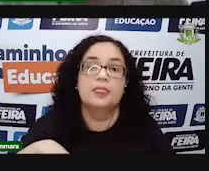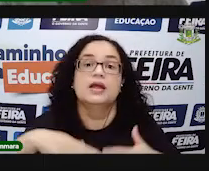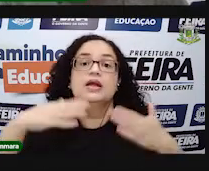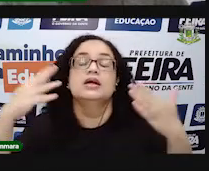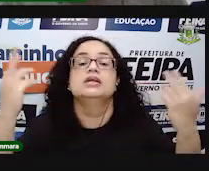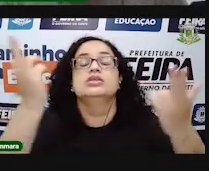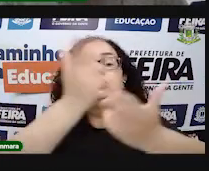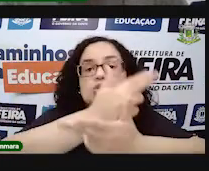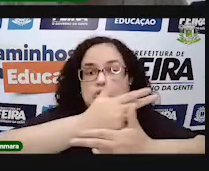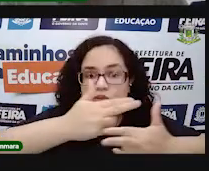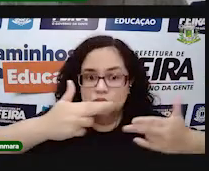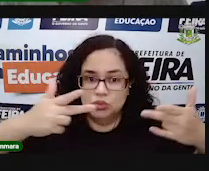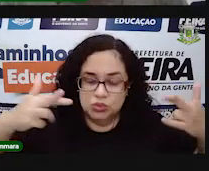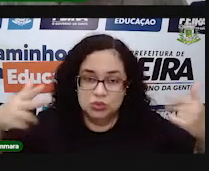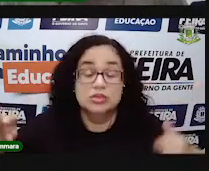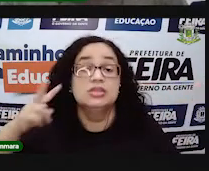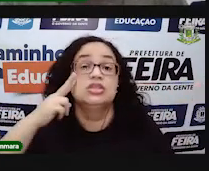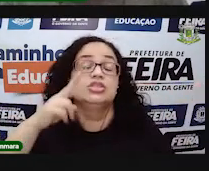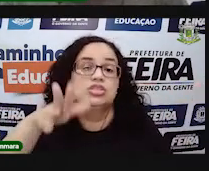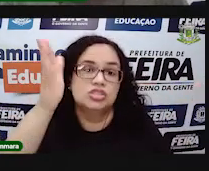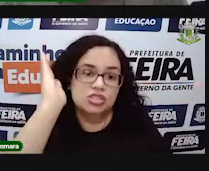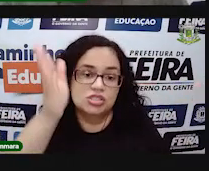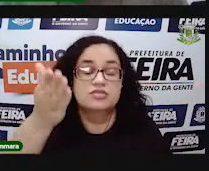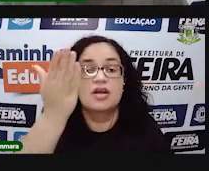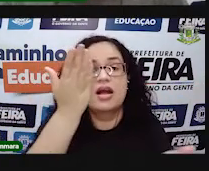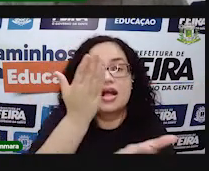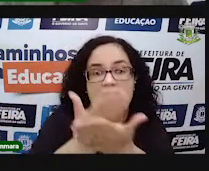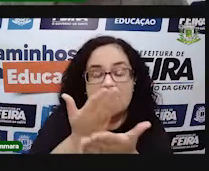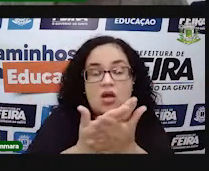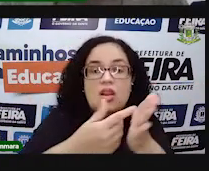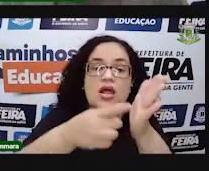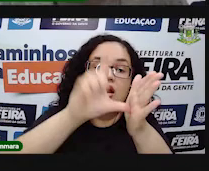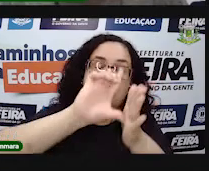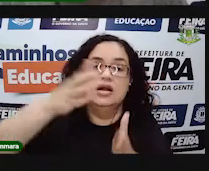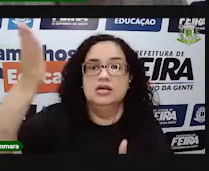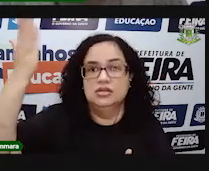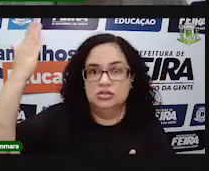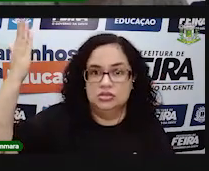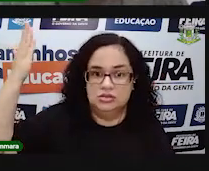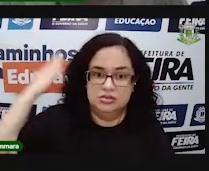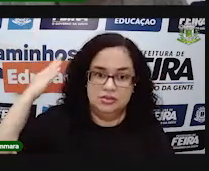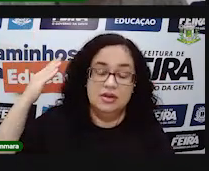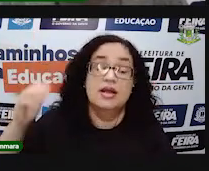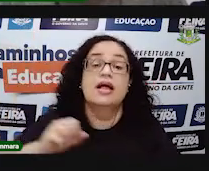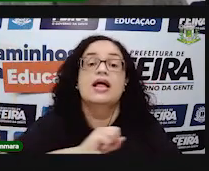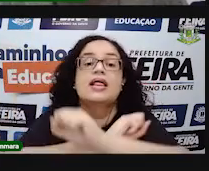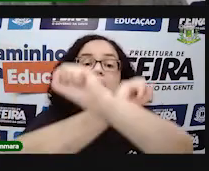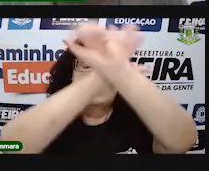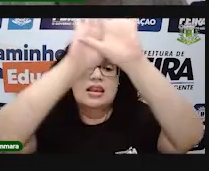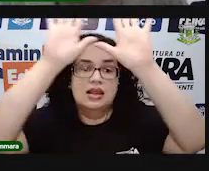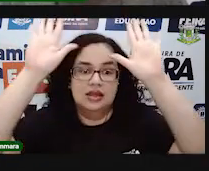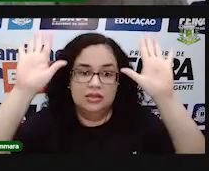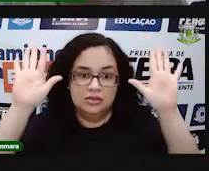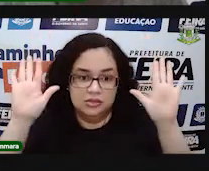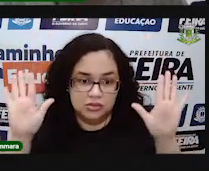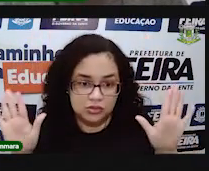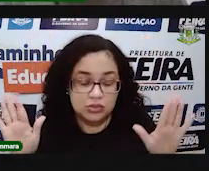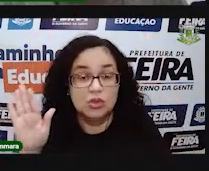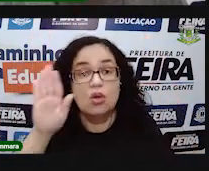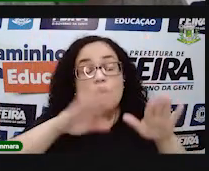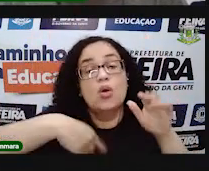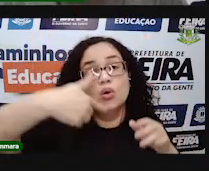aula? Nós vamos dar continuidade às coisas que nós já vimos nas aulas